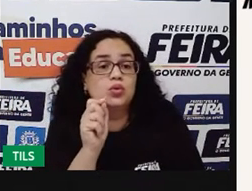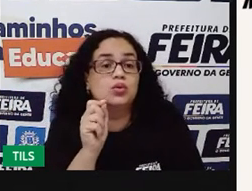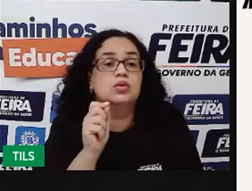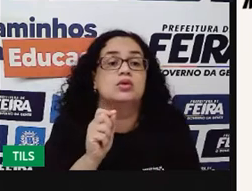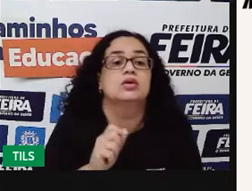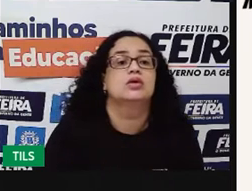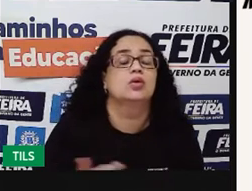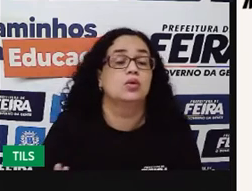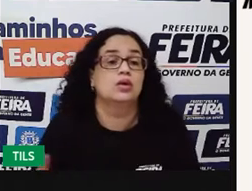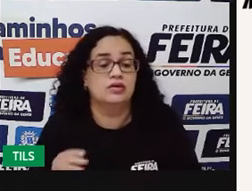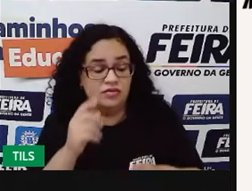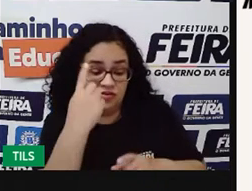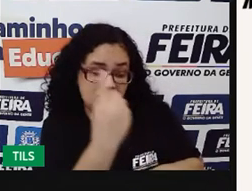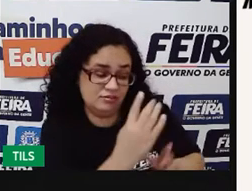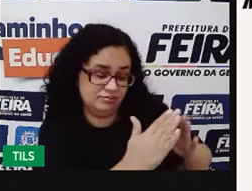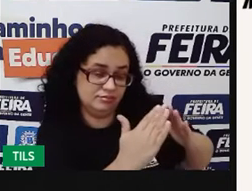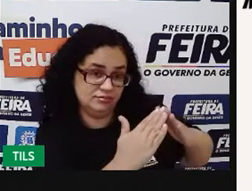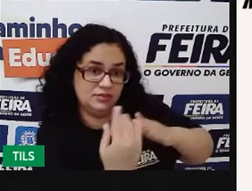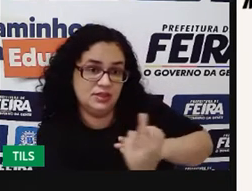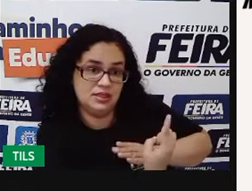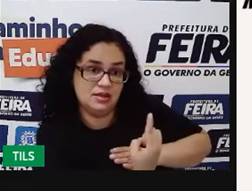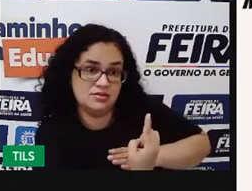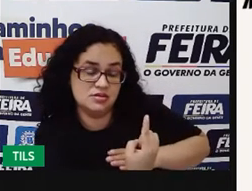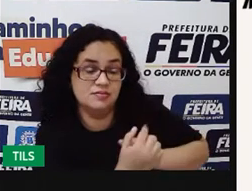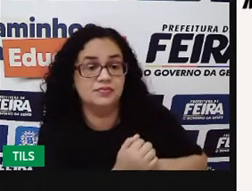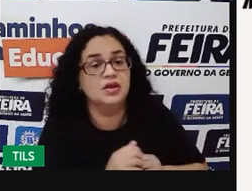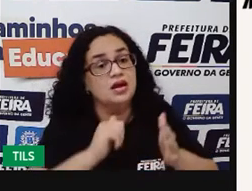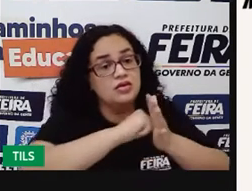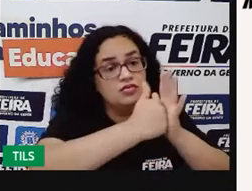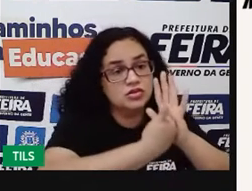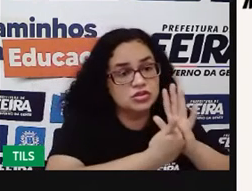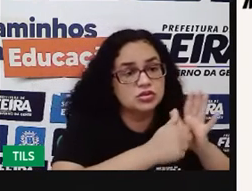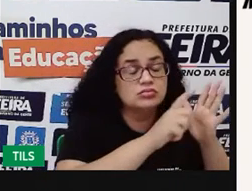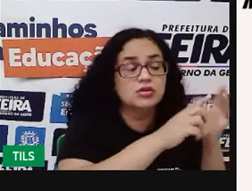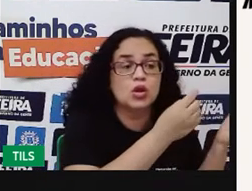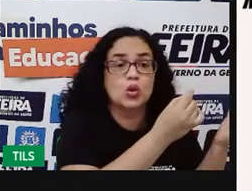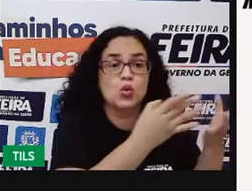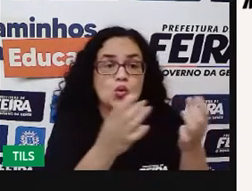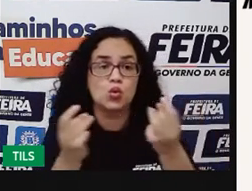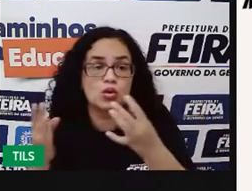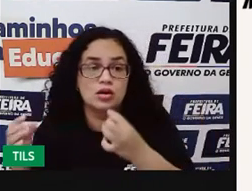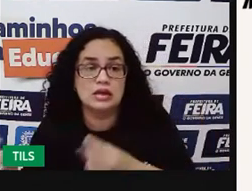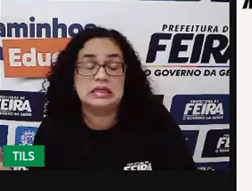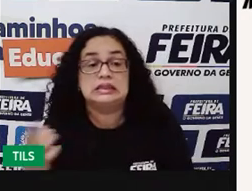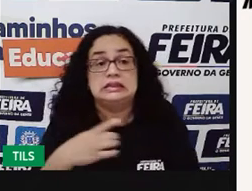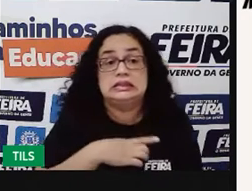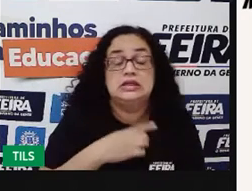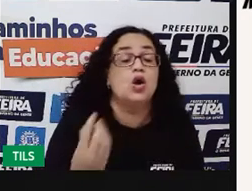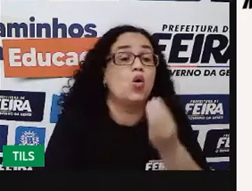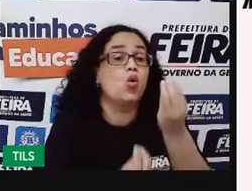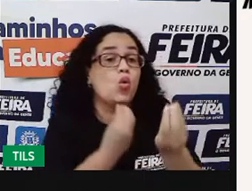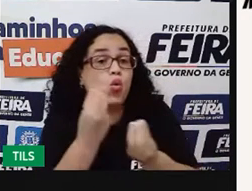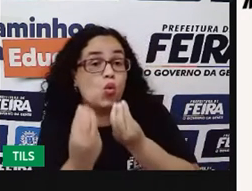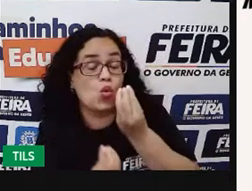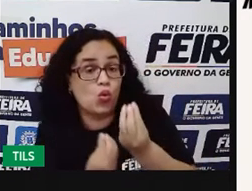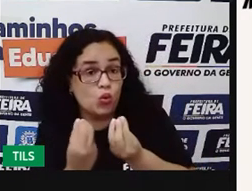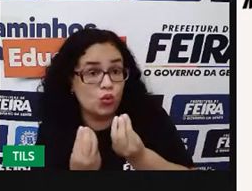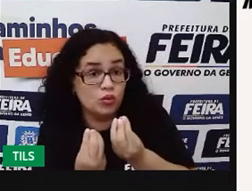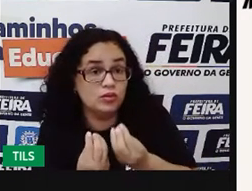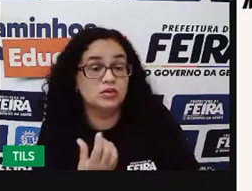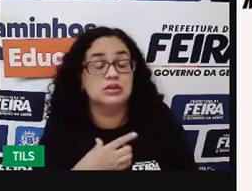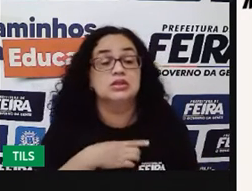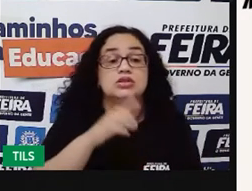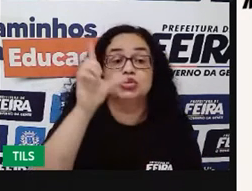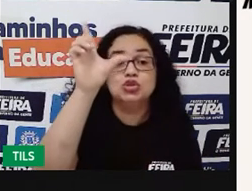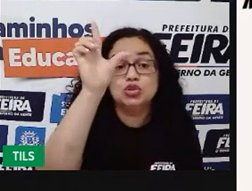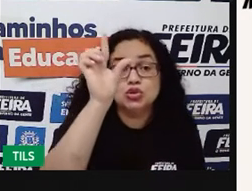processos de lockdown. Fechamento, né? Do comércio, as pessoas em casa. Pra quê? Porque isso são formas de mitigar, de